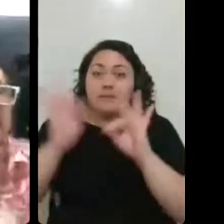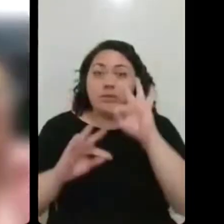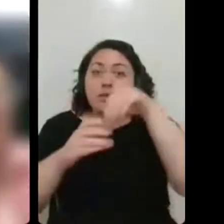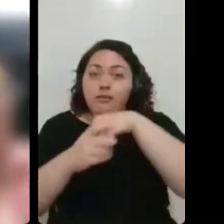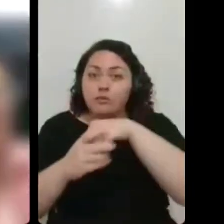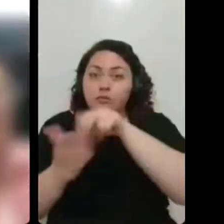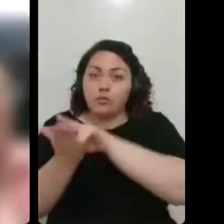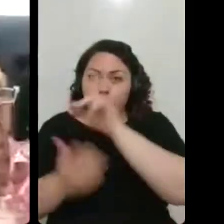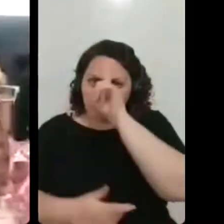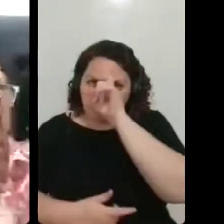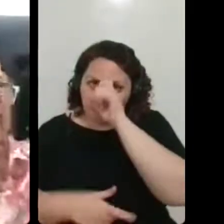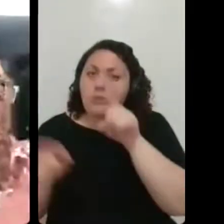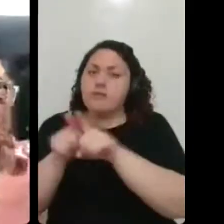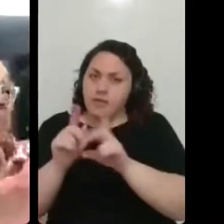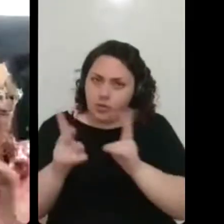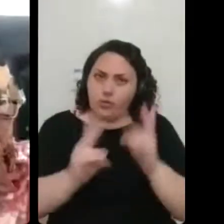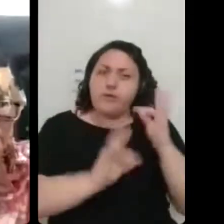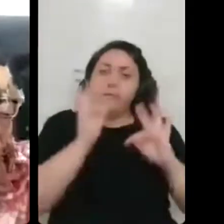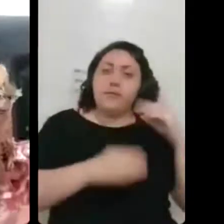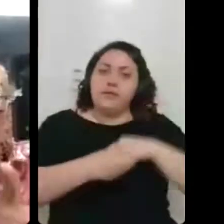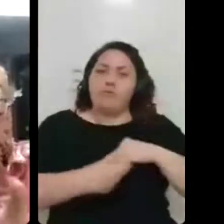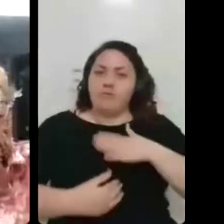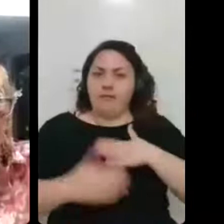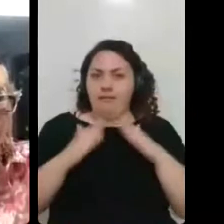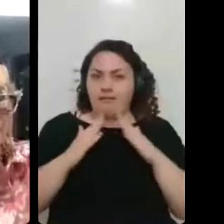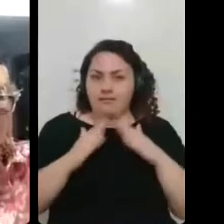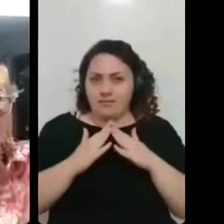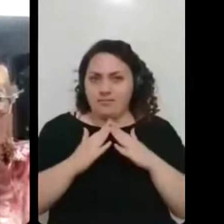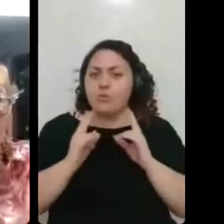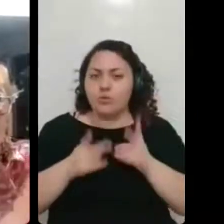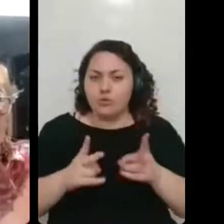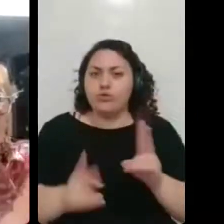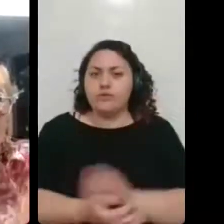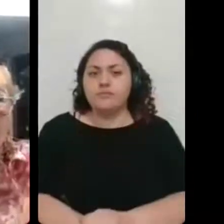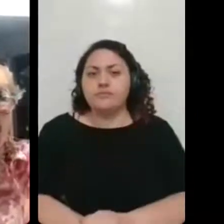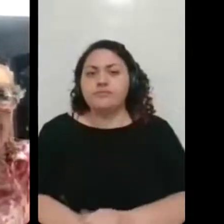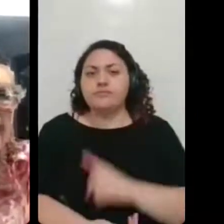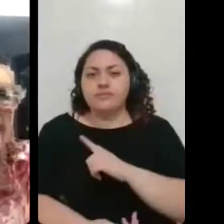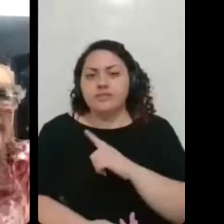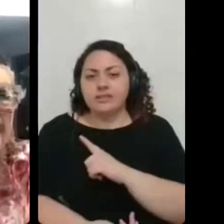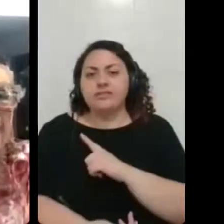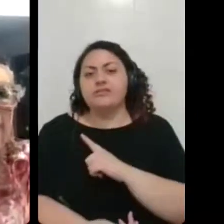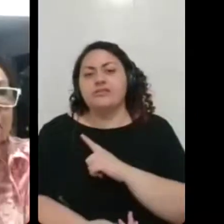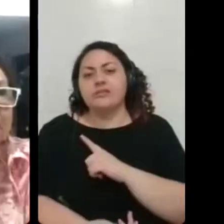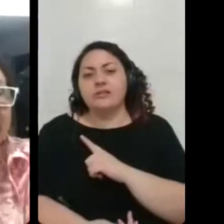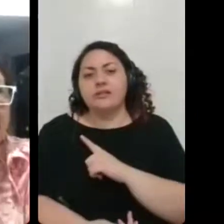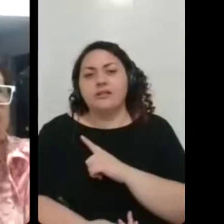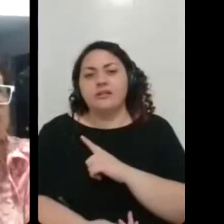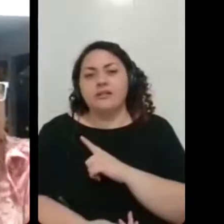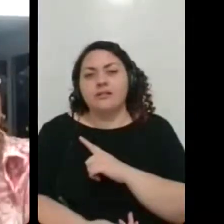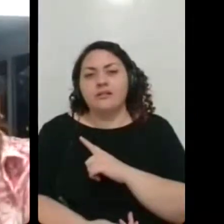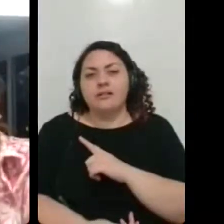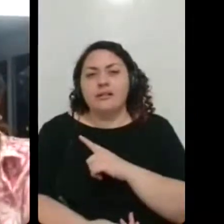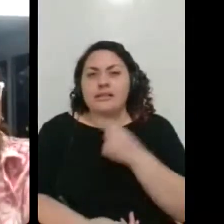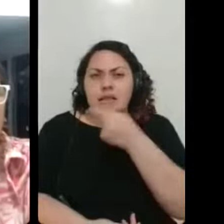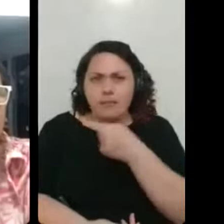né? Minha mente, num momento depois passando pra menos dias na semana. Então, assim, eu